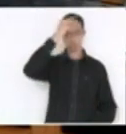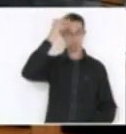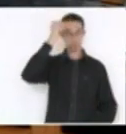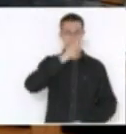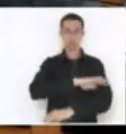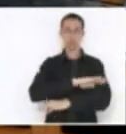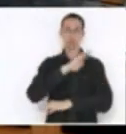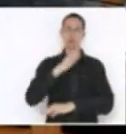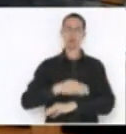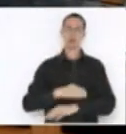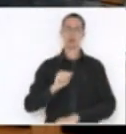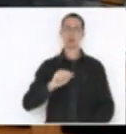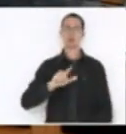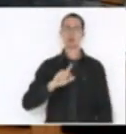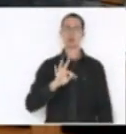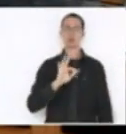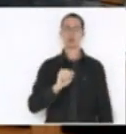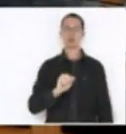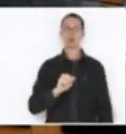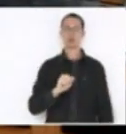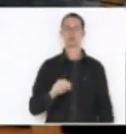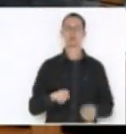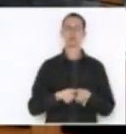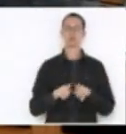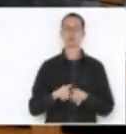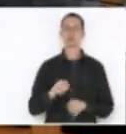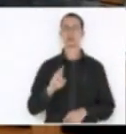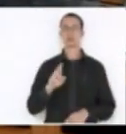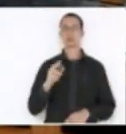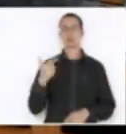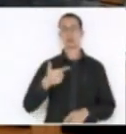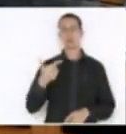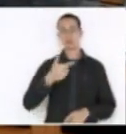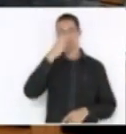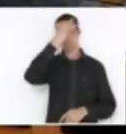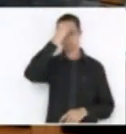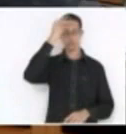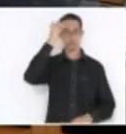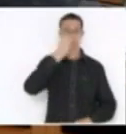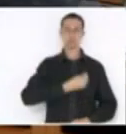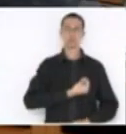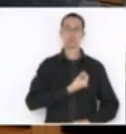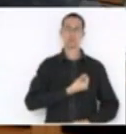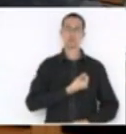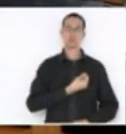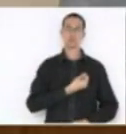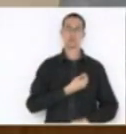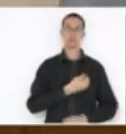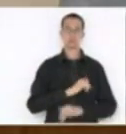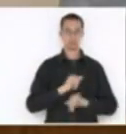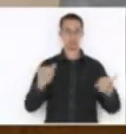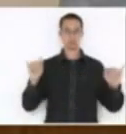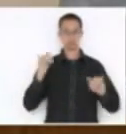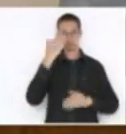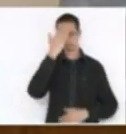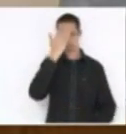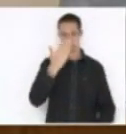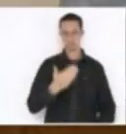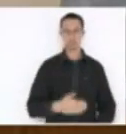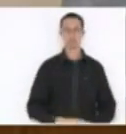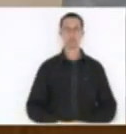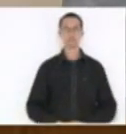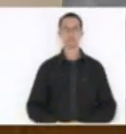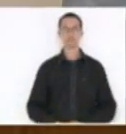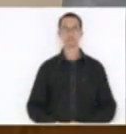o Darcísio Serizoli, e o Rafael, vice-prefeito, que estão presentes nessa sessão registradas. Muito obrigado, Sr. Presidente. Feito o